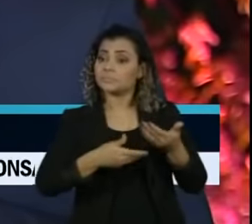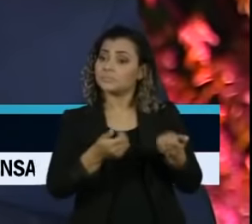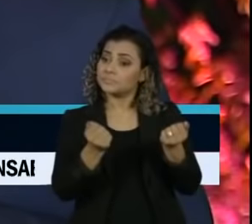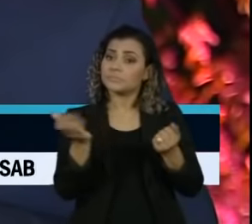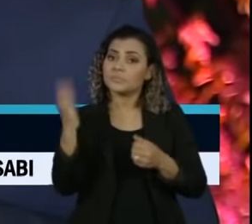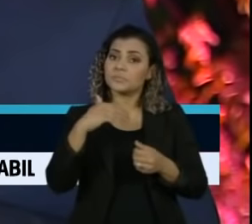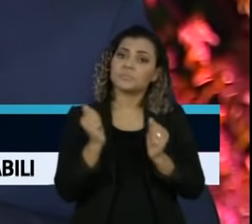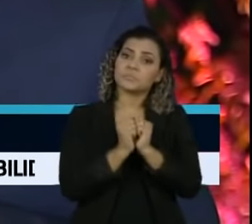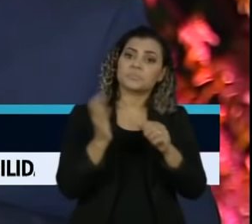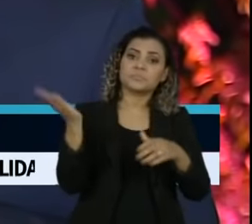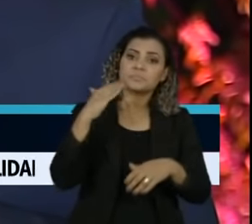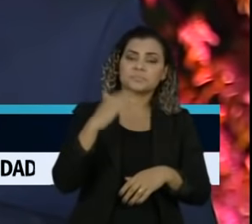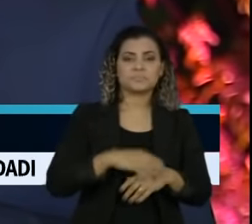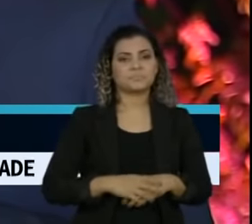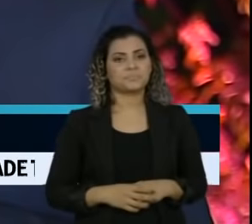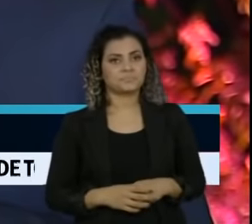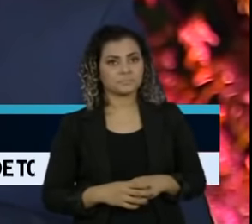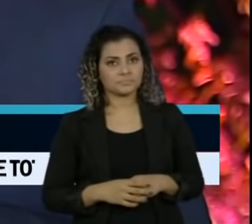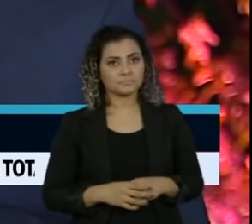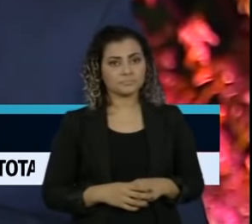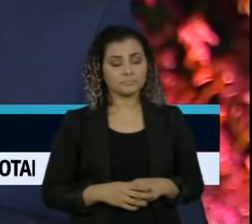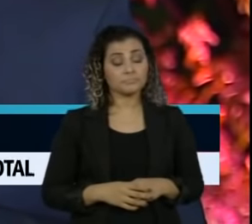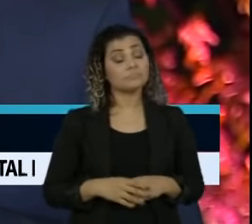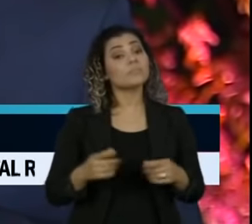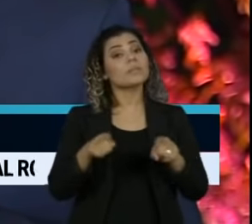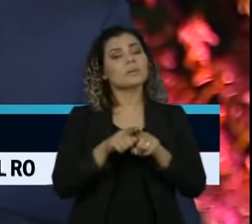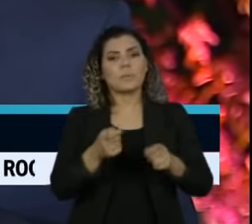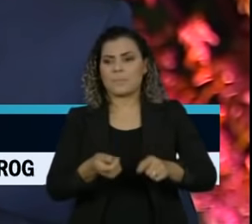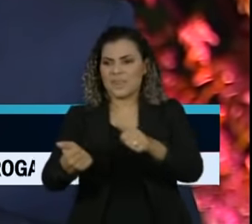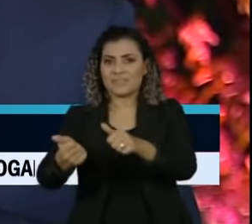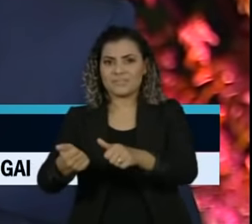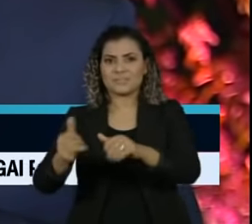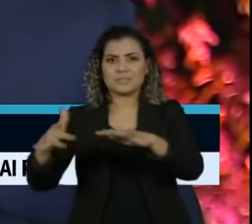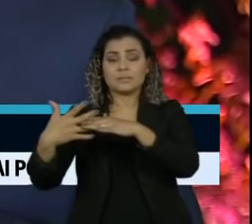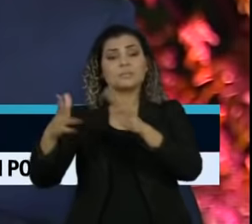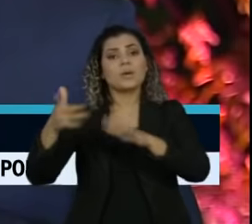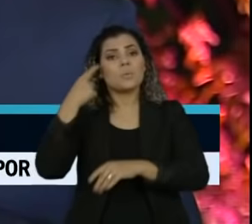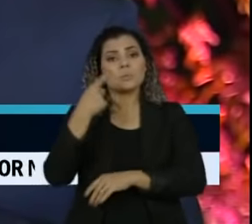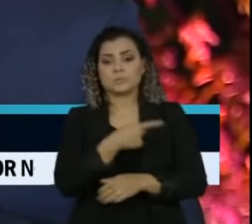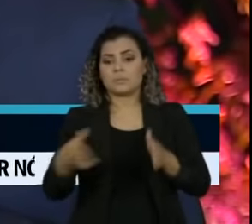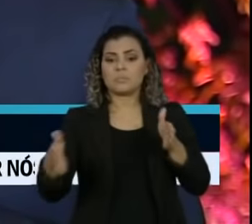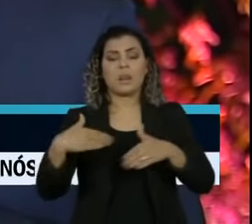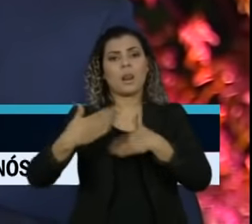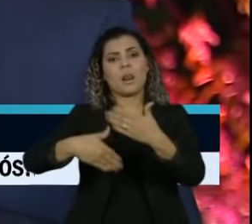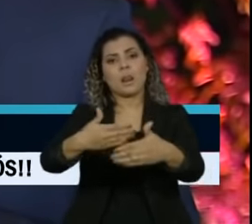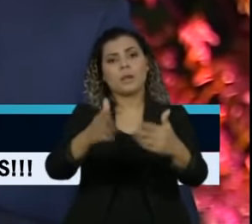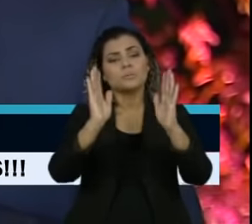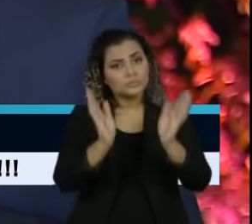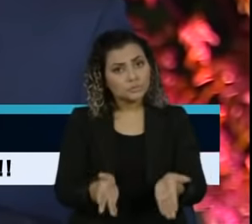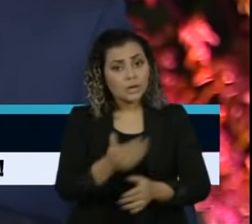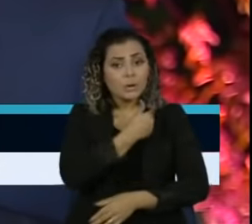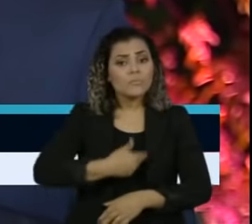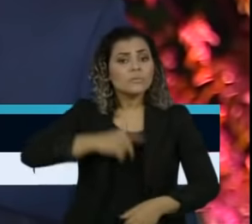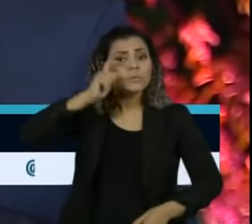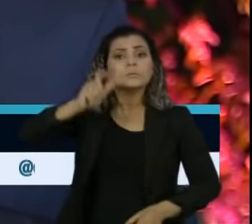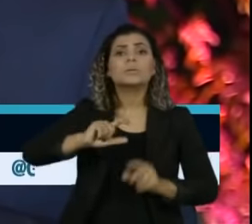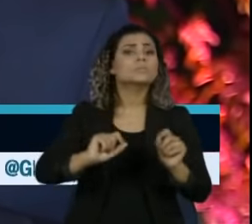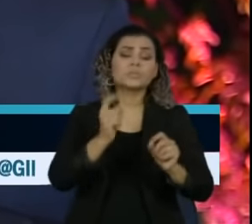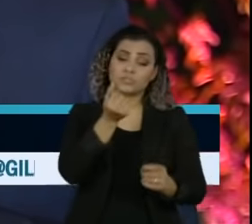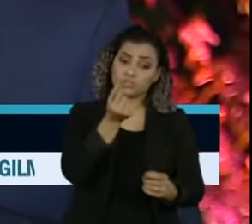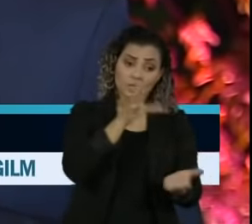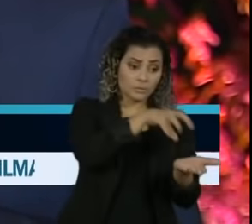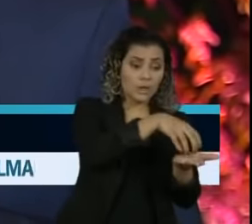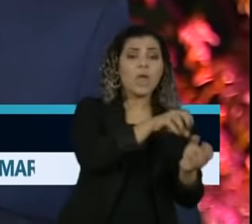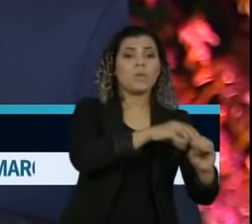A discussão em torno da origem dos recursos do Renda Cidadã se arrasta por mais de uma semana. Inicialmente, a intenção do governo era usar dinheiro da